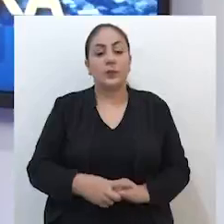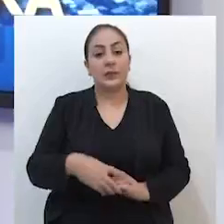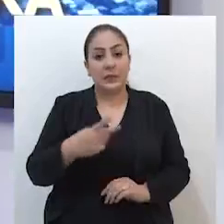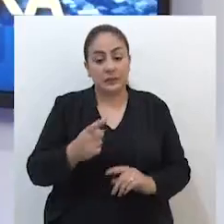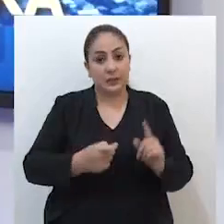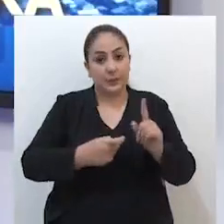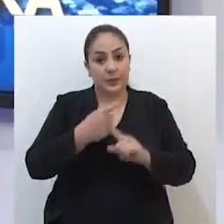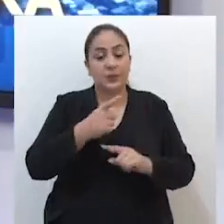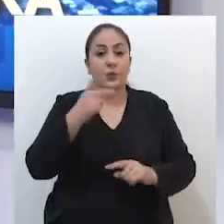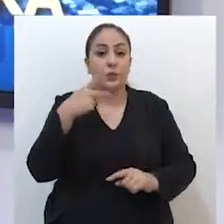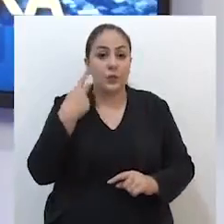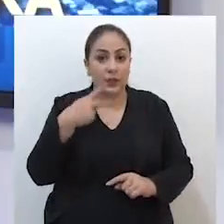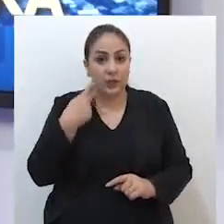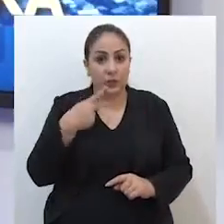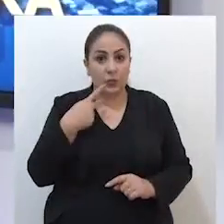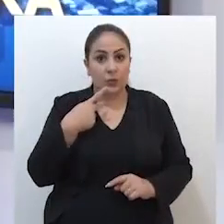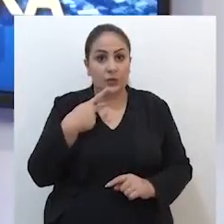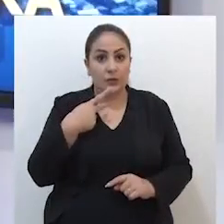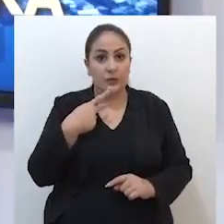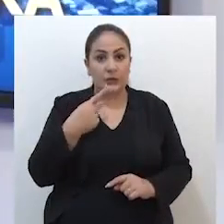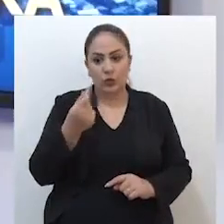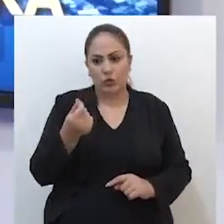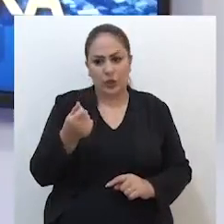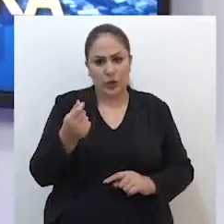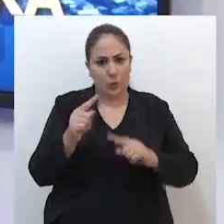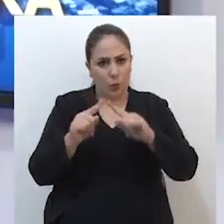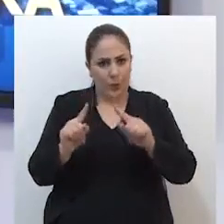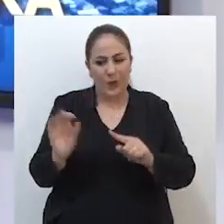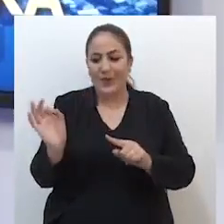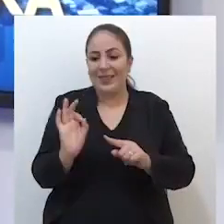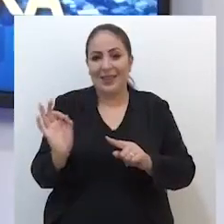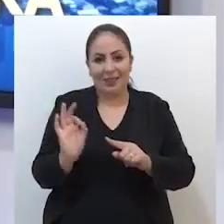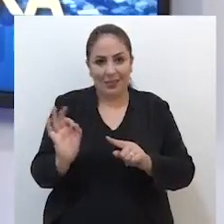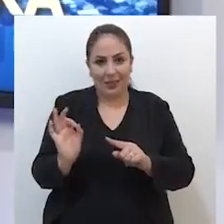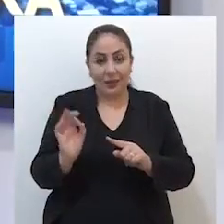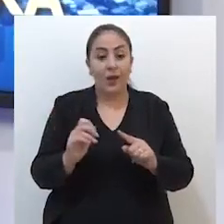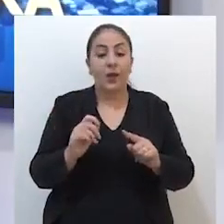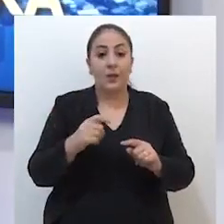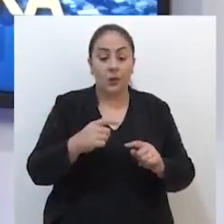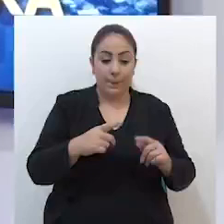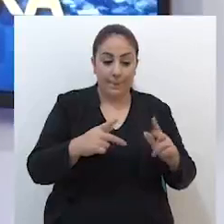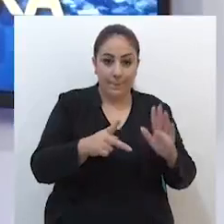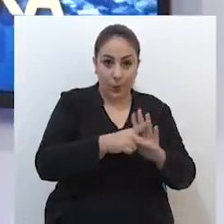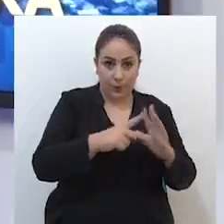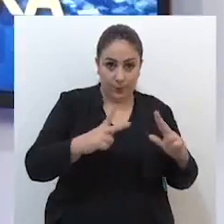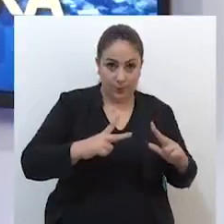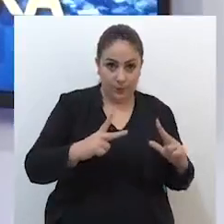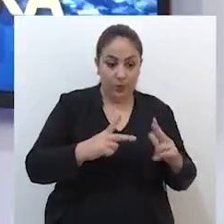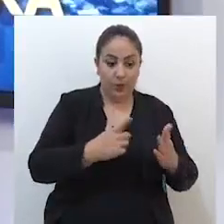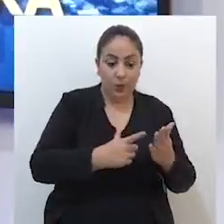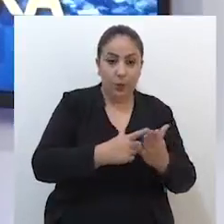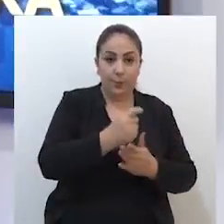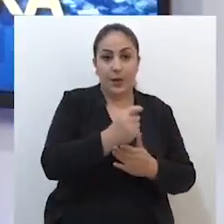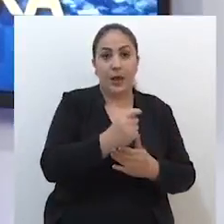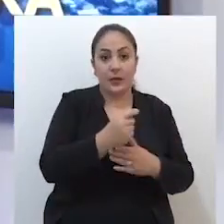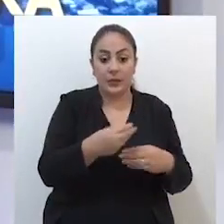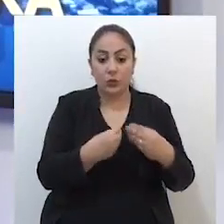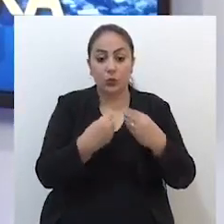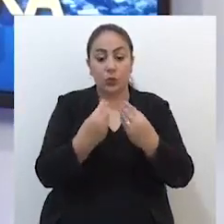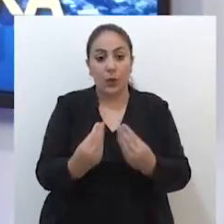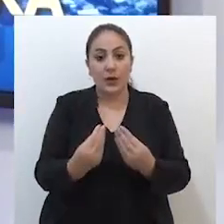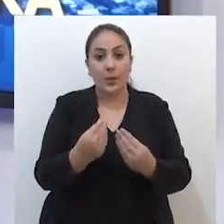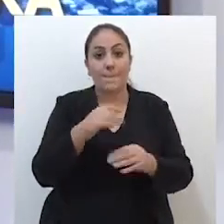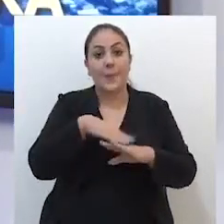Neste mês, os vereadores sem recursos públicos adquiriram e doaram mais de 500 protetores